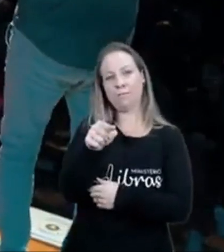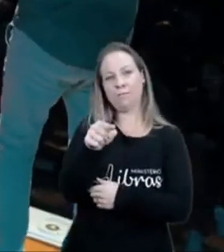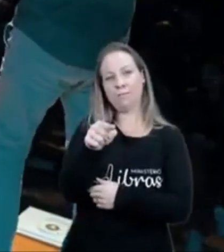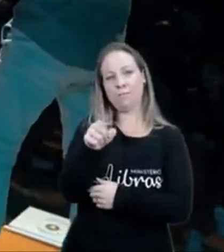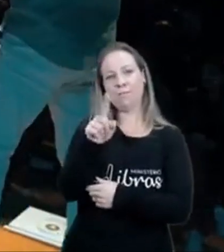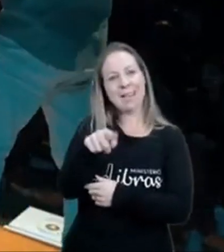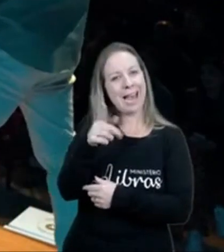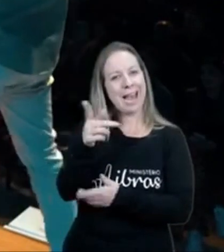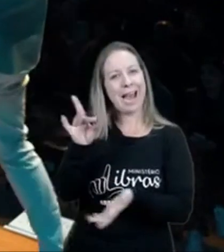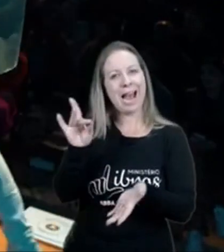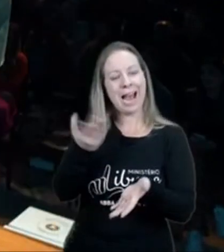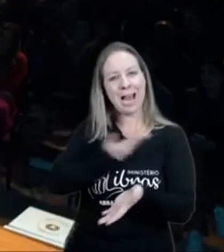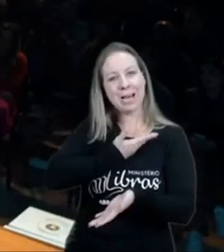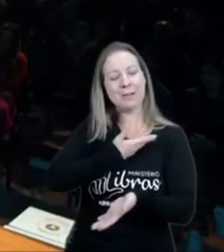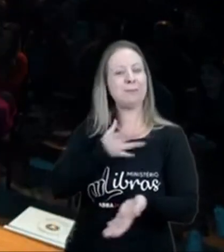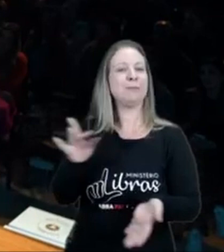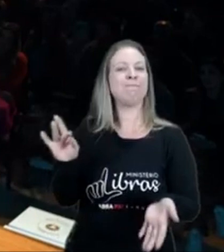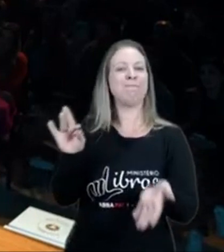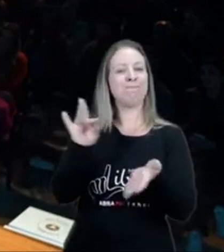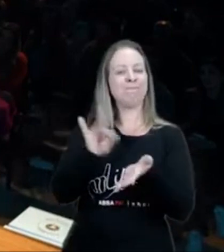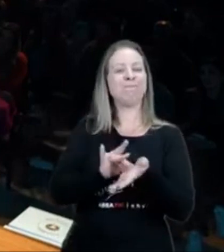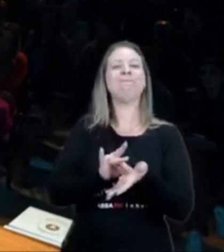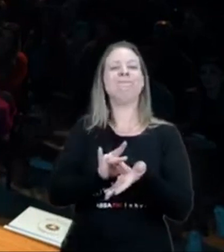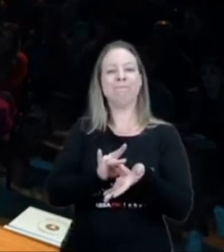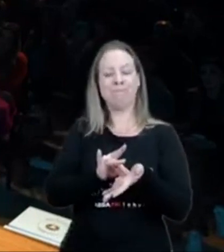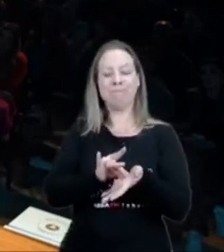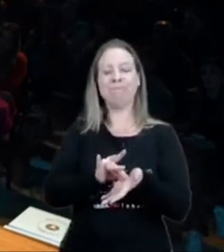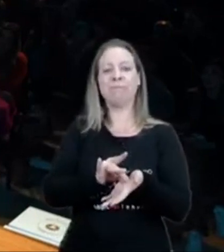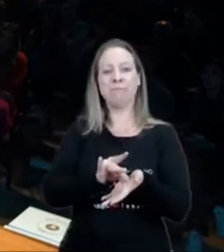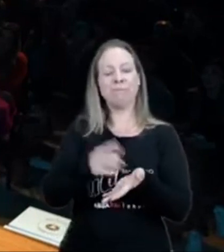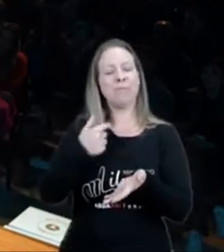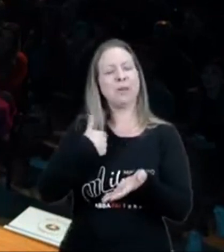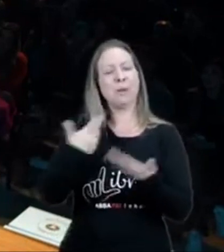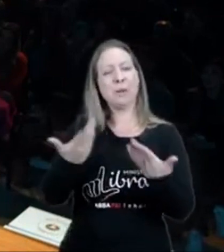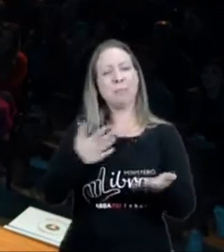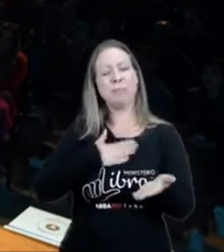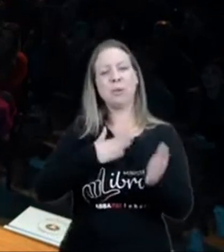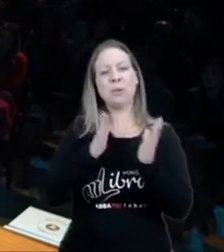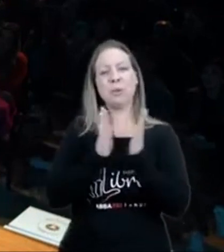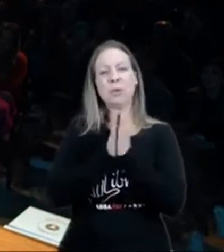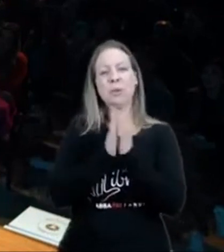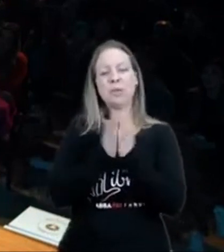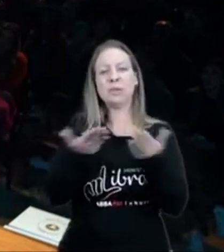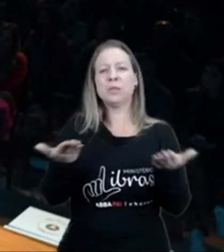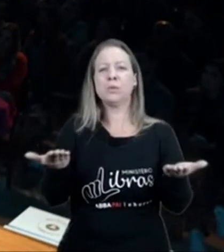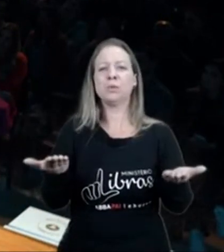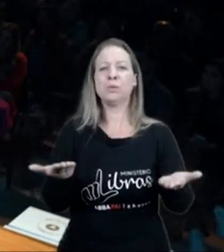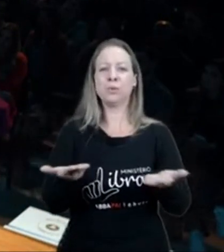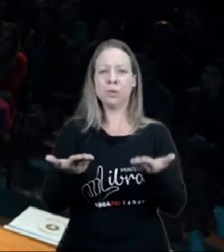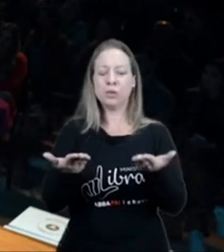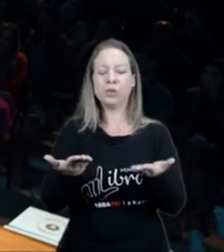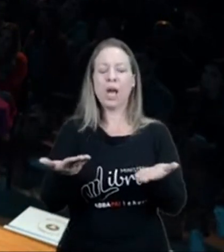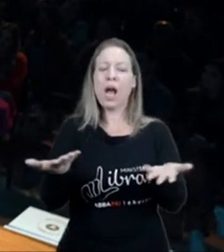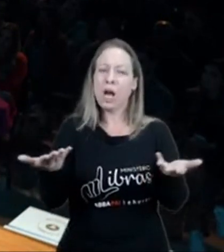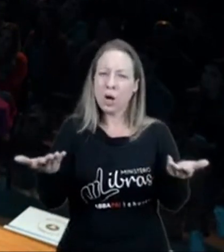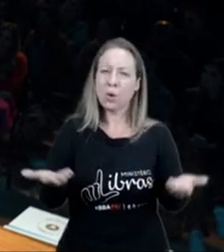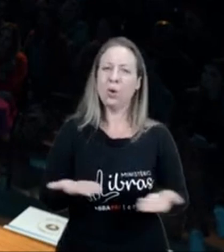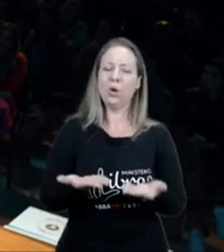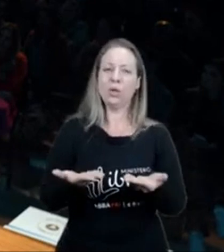sabe, eu, minha oração, hoje, aqui e agora,